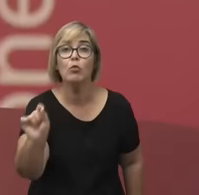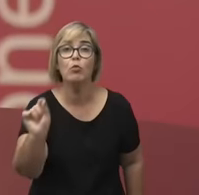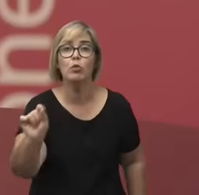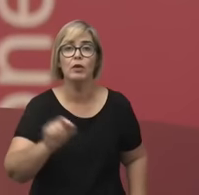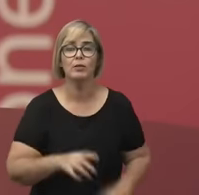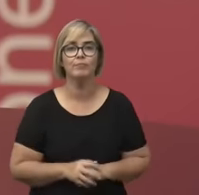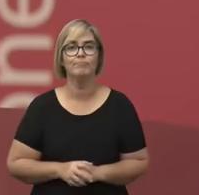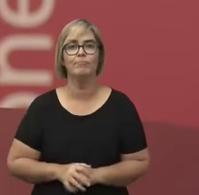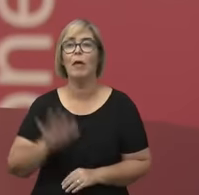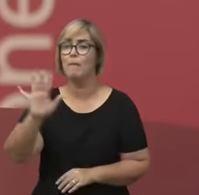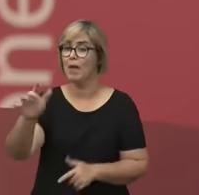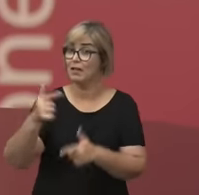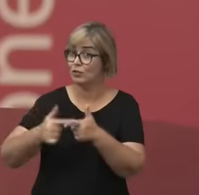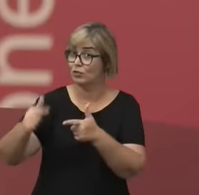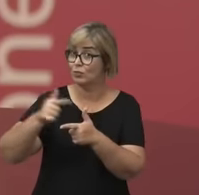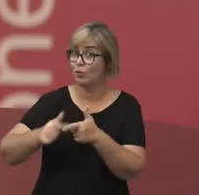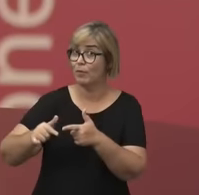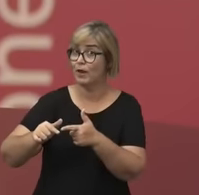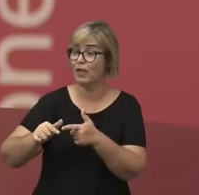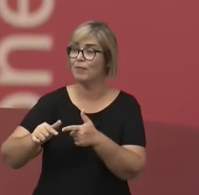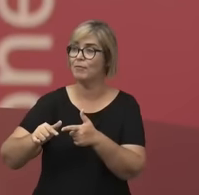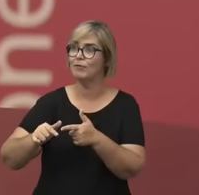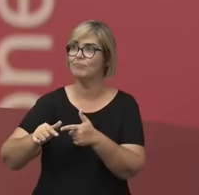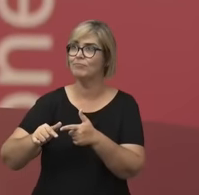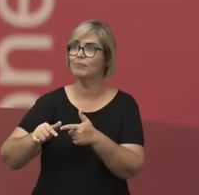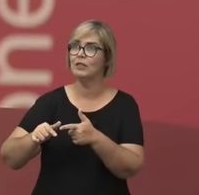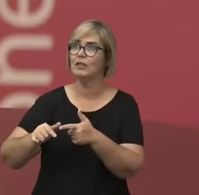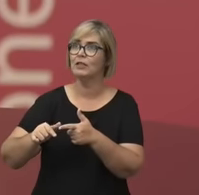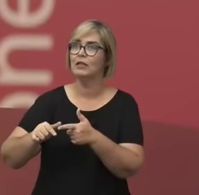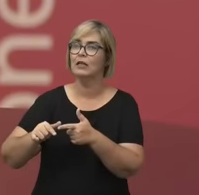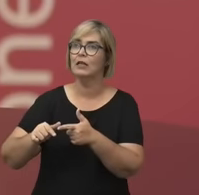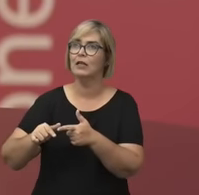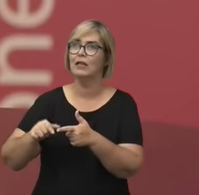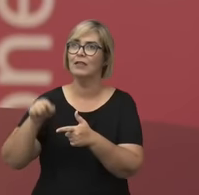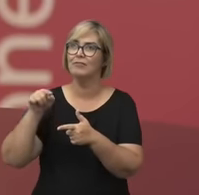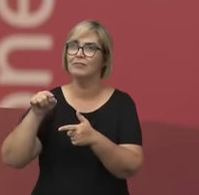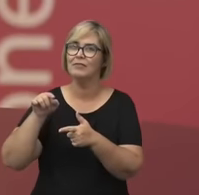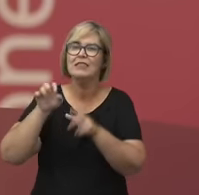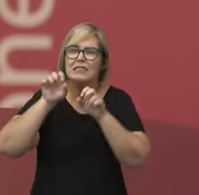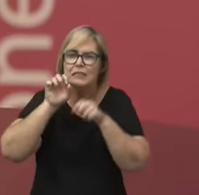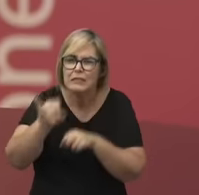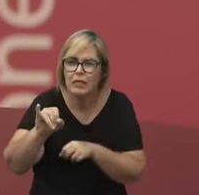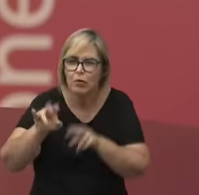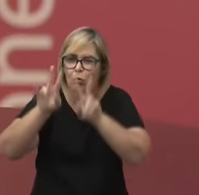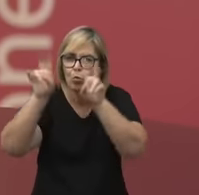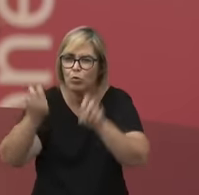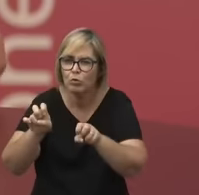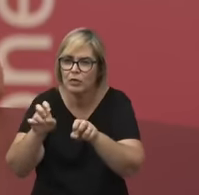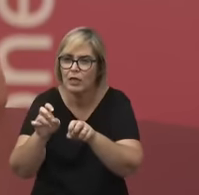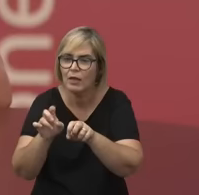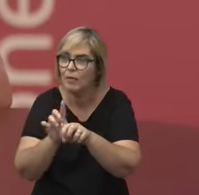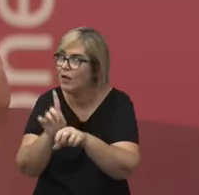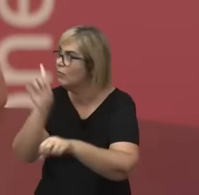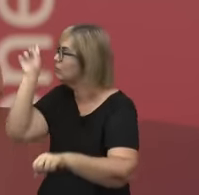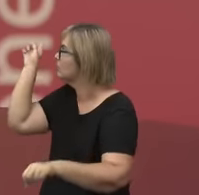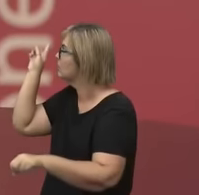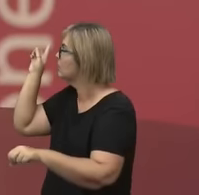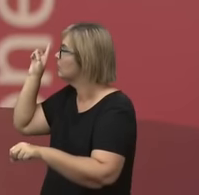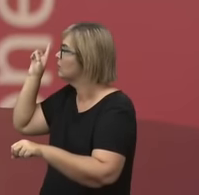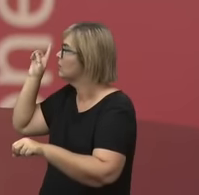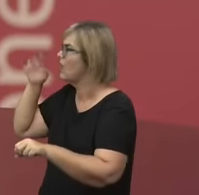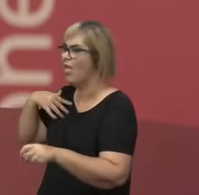O problema de falar de cânone quando a gente fala de projeto de resgate é que a pergunta é a gente abandona o cânone